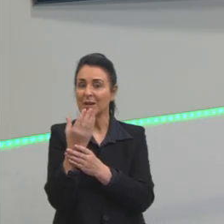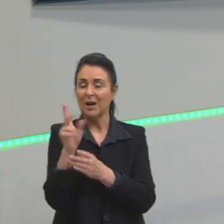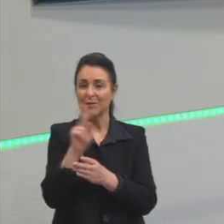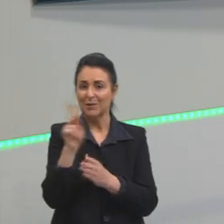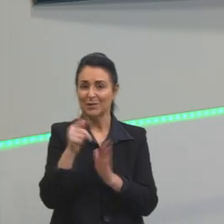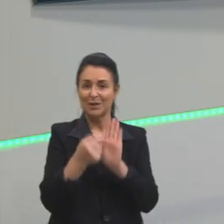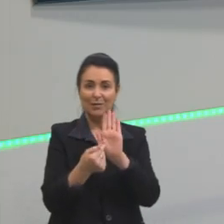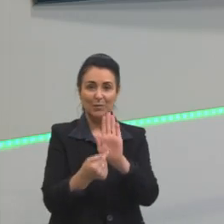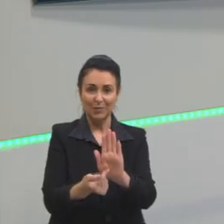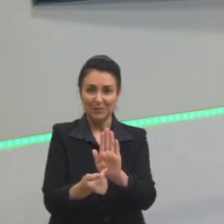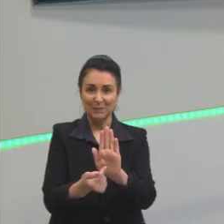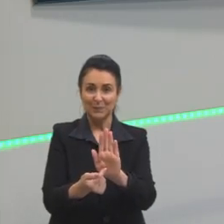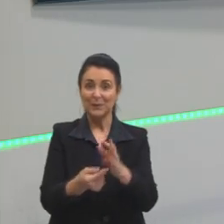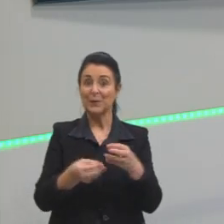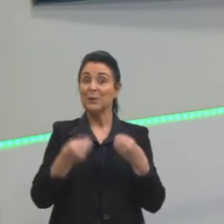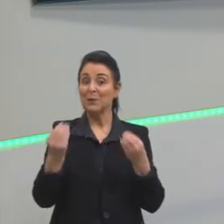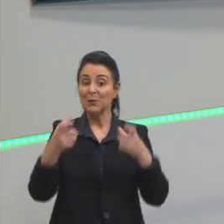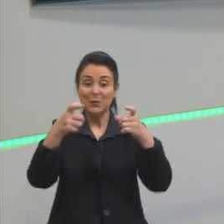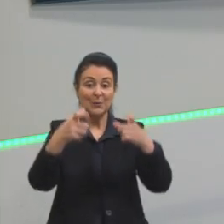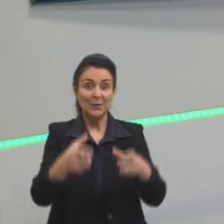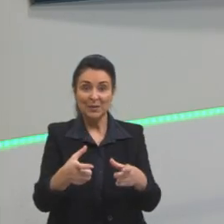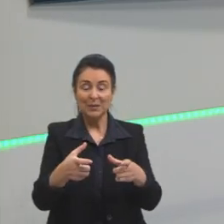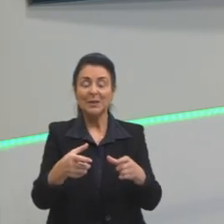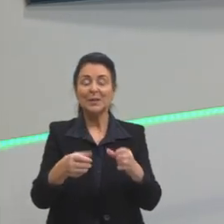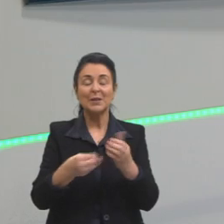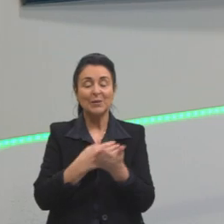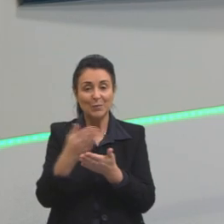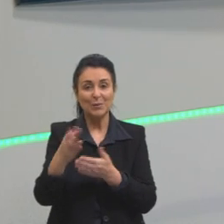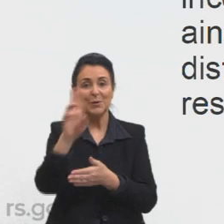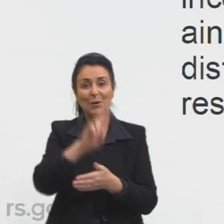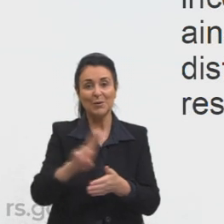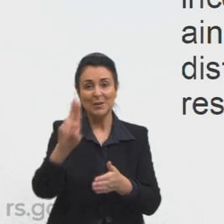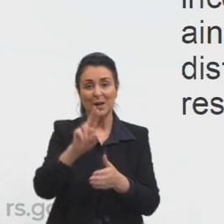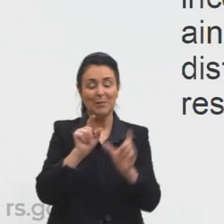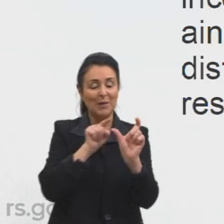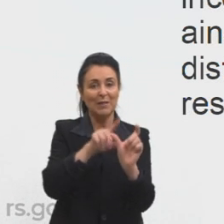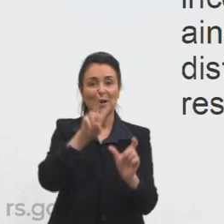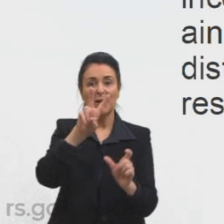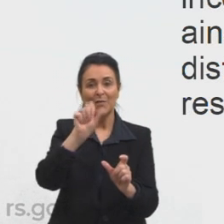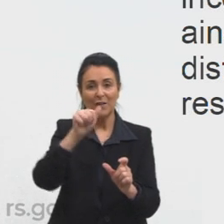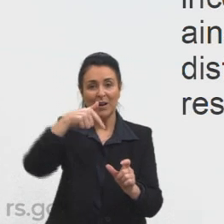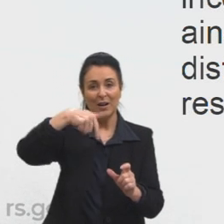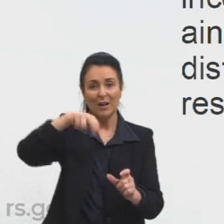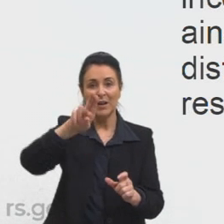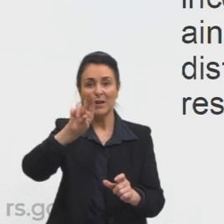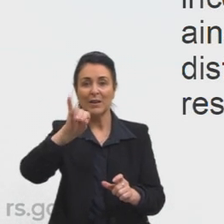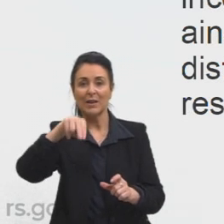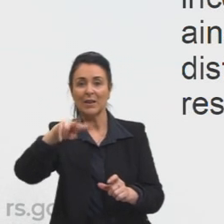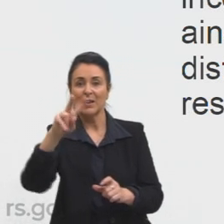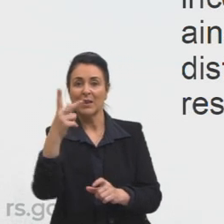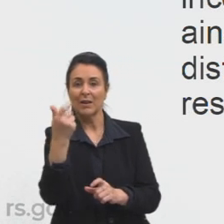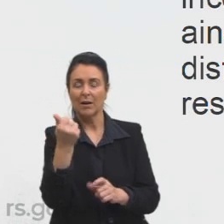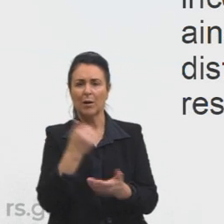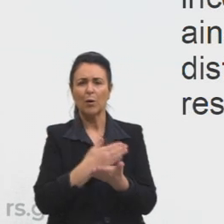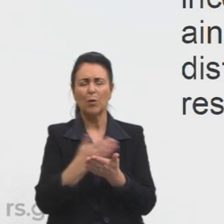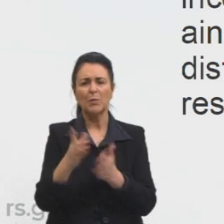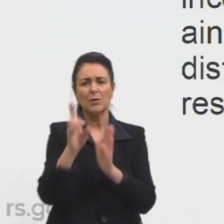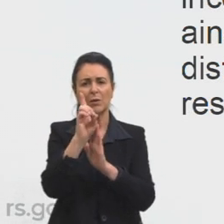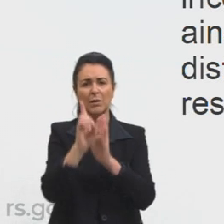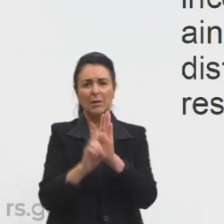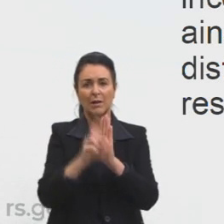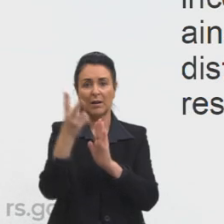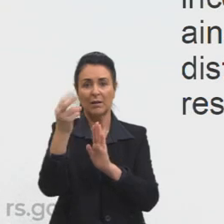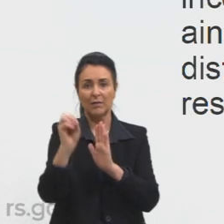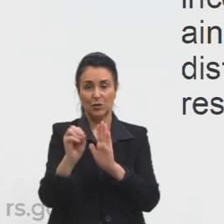de onde vem a expressão fazer uma vaquinha a expressão fazer uma vaquinha ela vai surgir lá na década de 20 do século